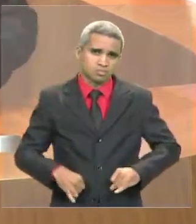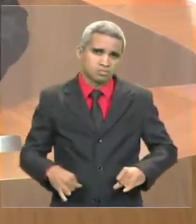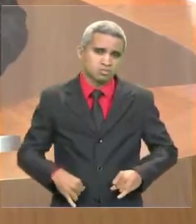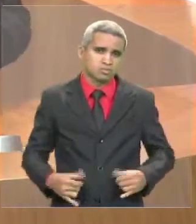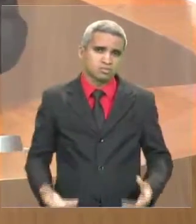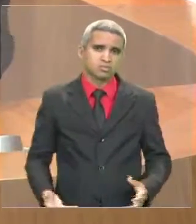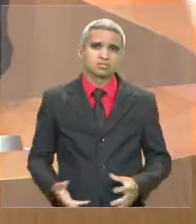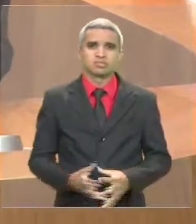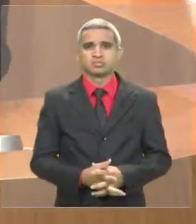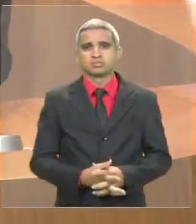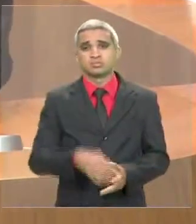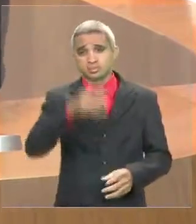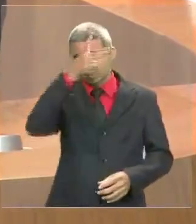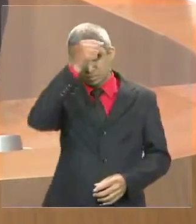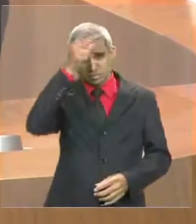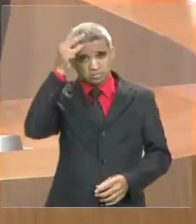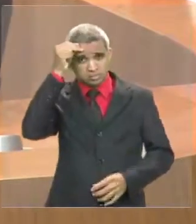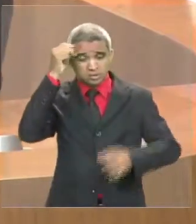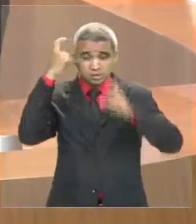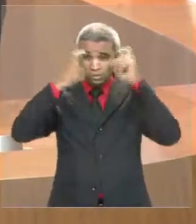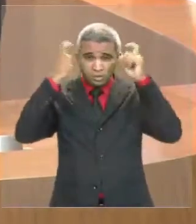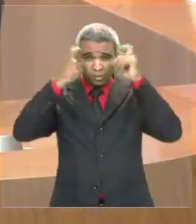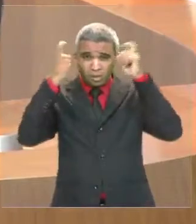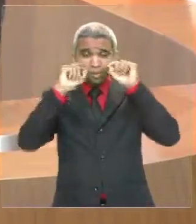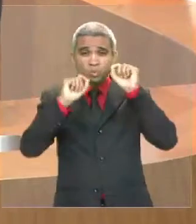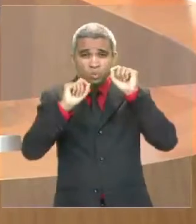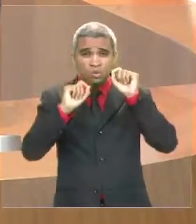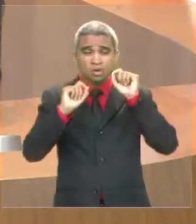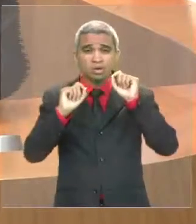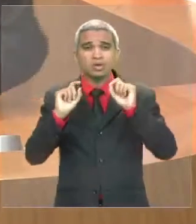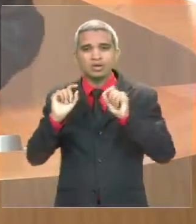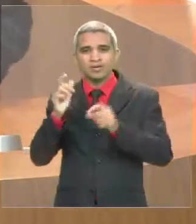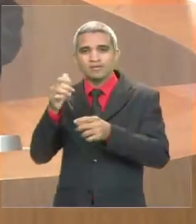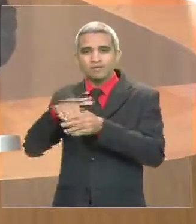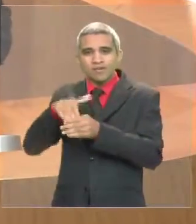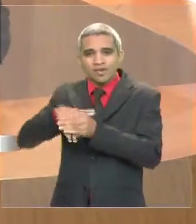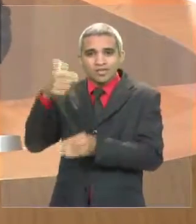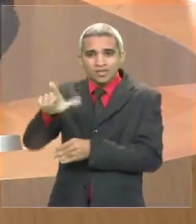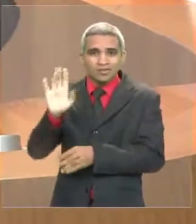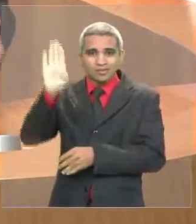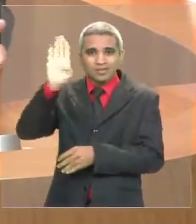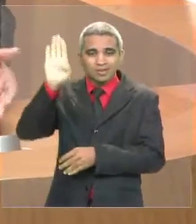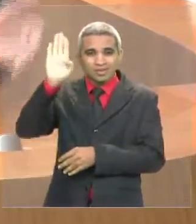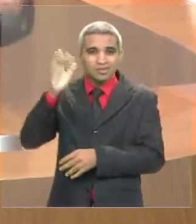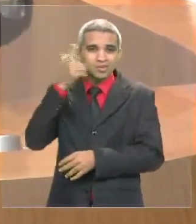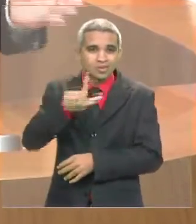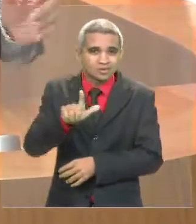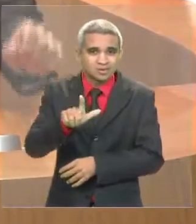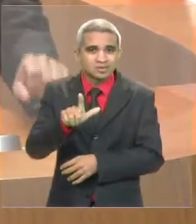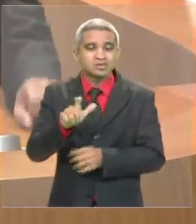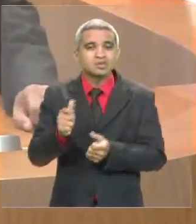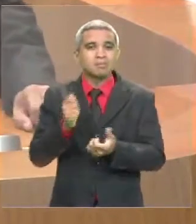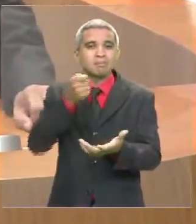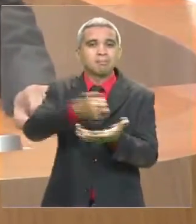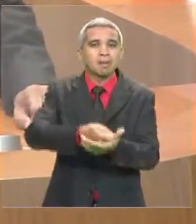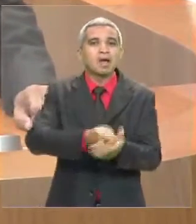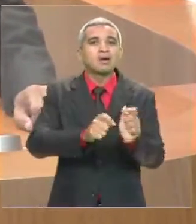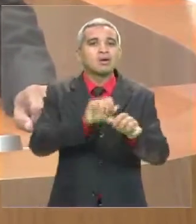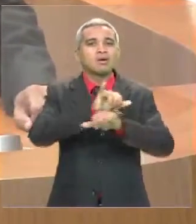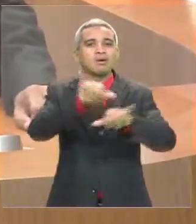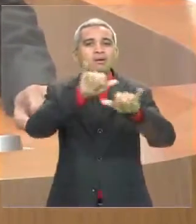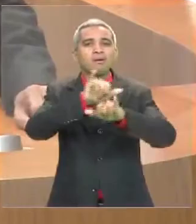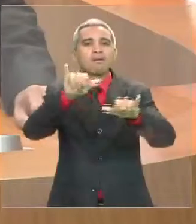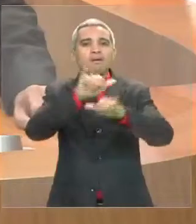prefeito se preocupa com a reeleição e gasta milhões com propaganda enganosa, São Luís sofre com a péssima administração.